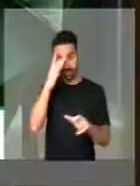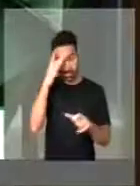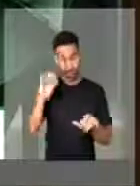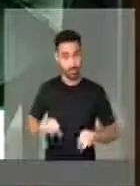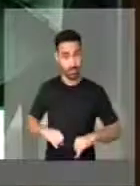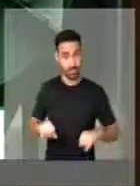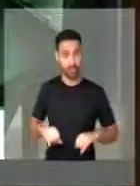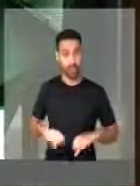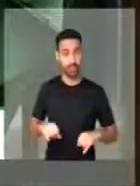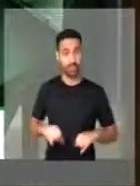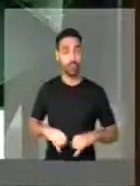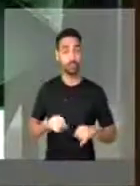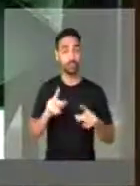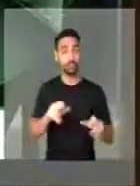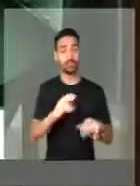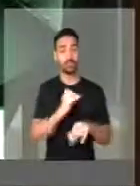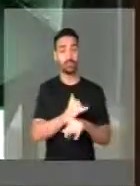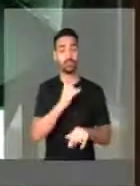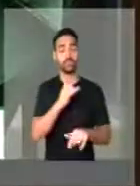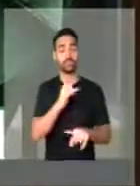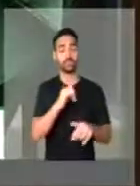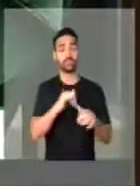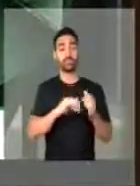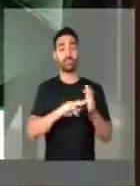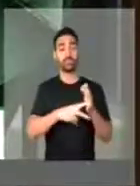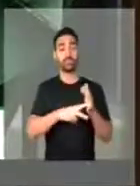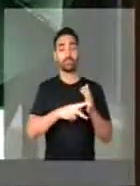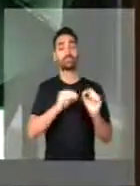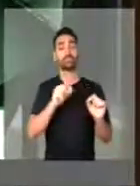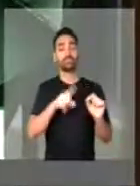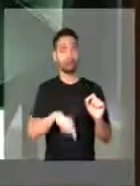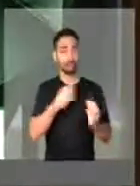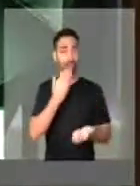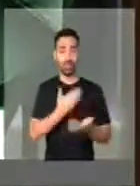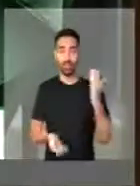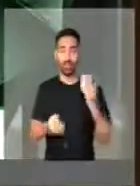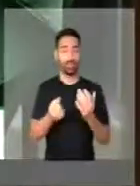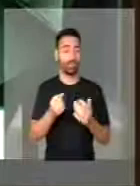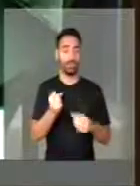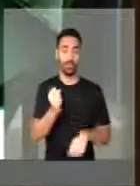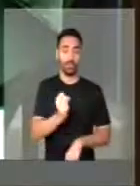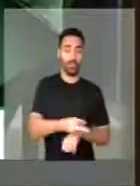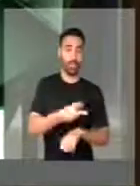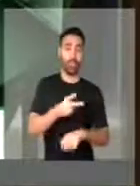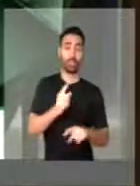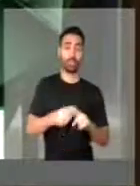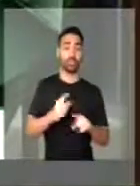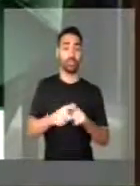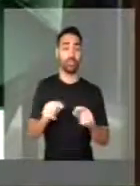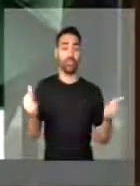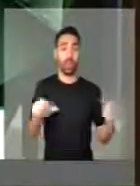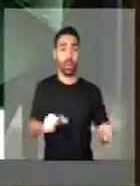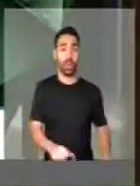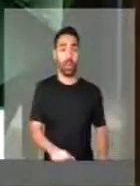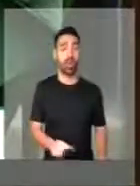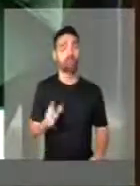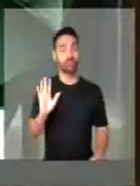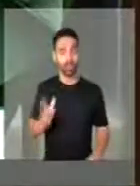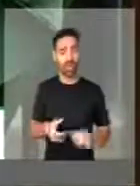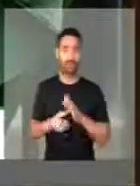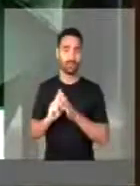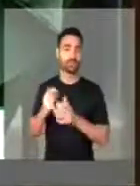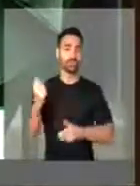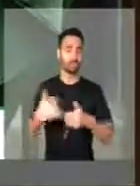como são os metalúrgicos do Rio de Janeiro, o seu emprego com a desconstrução, tão bem denunciada